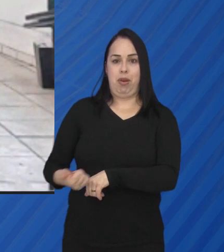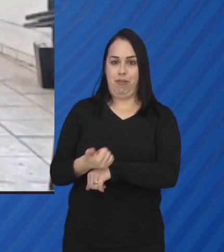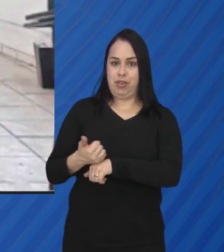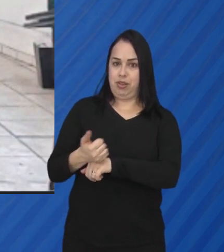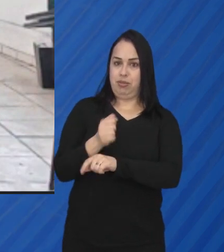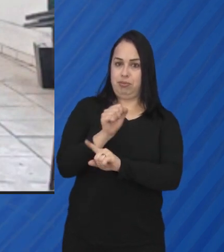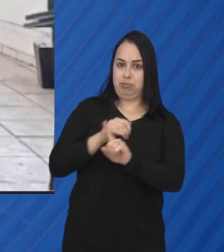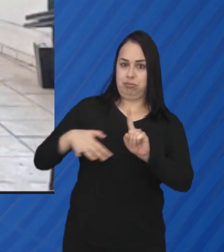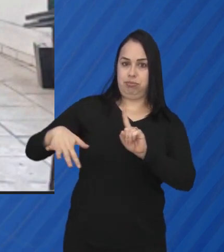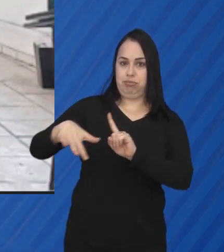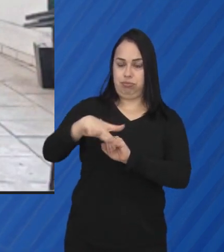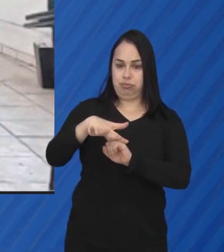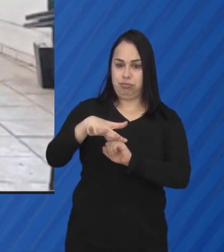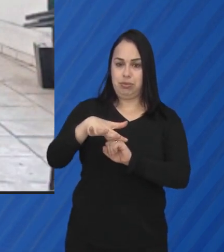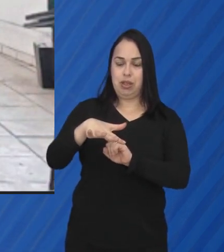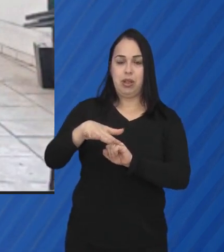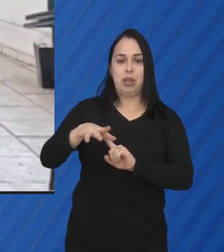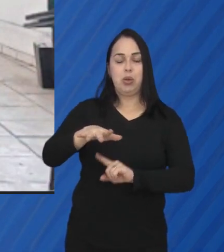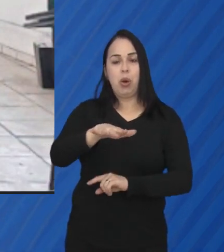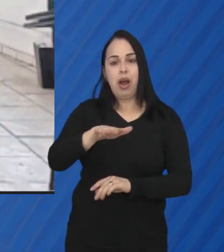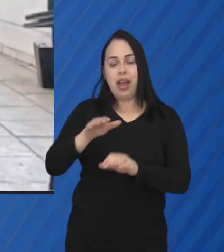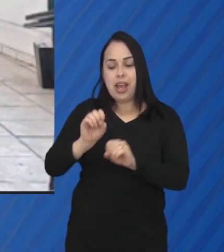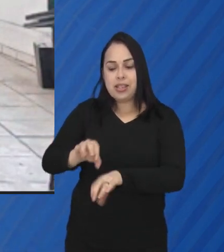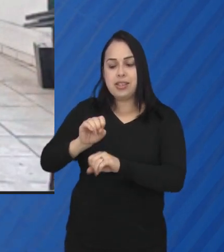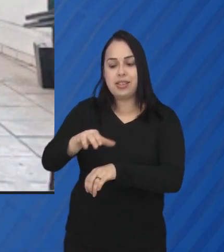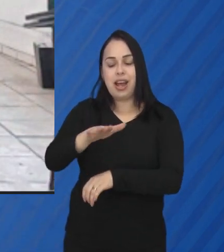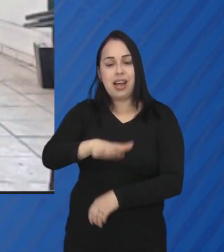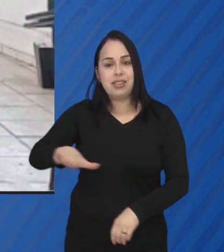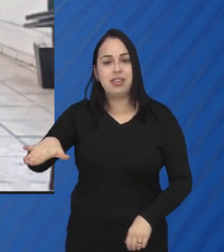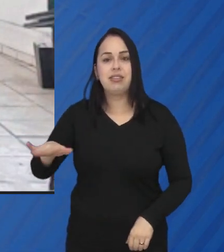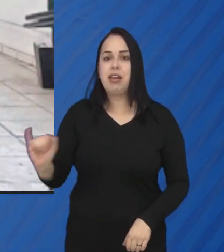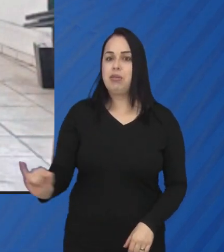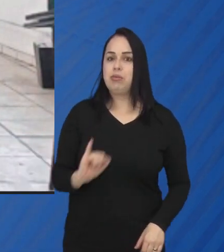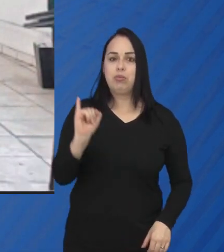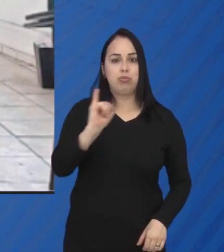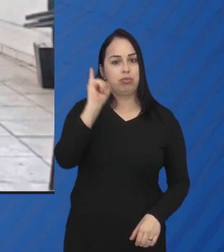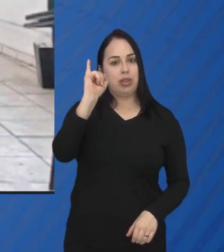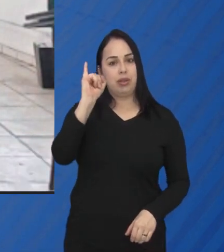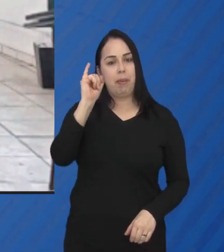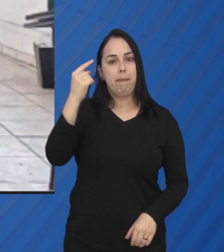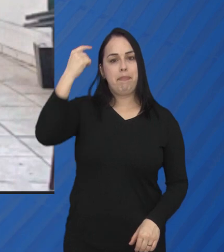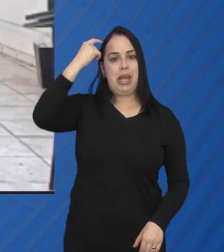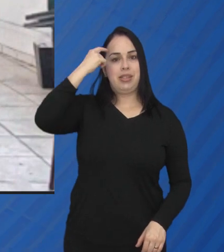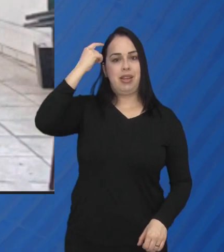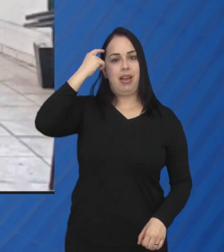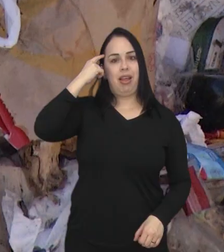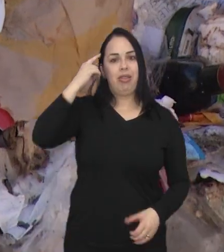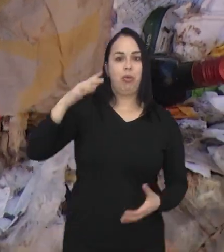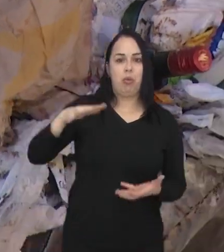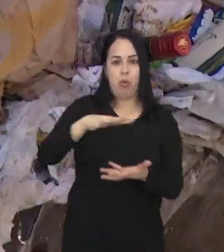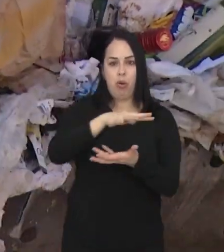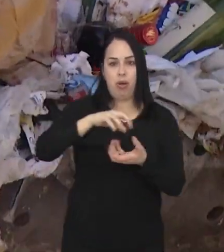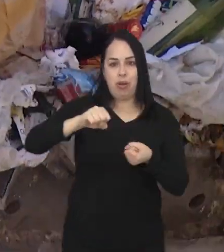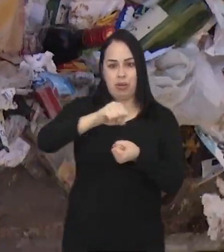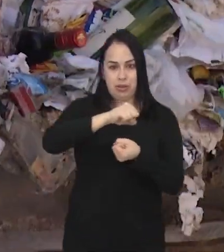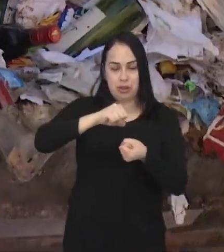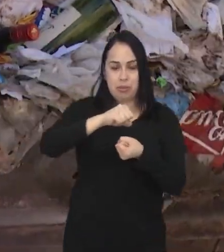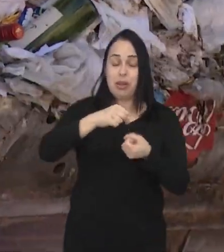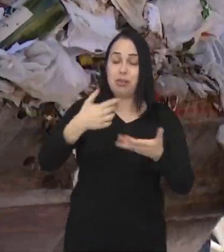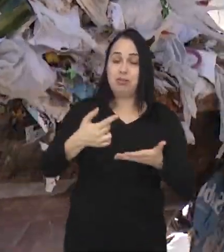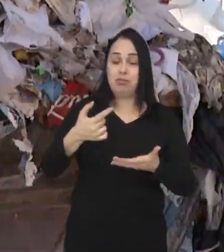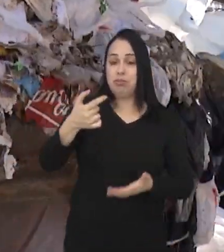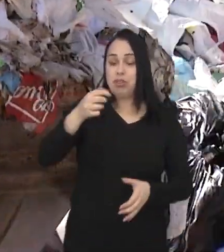ambientalista explica que o trabalho com crianças é indispensável para construir um futuro mais sustentável. e o descarte